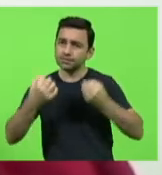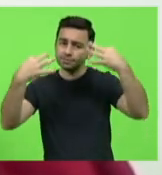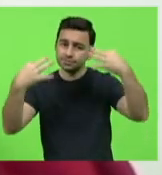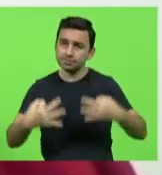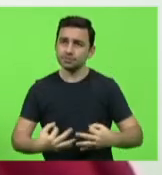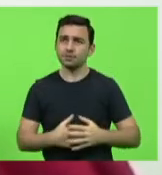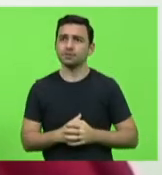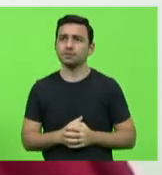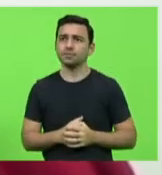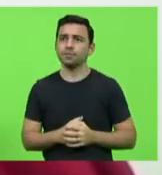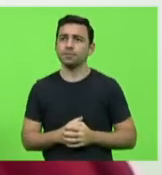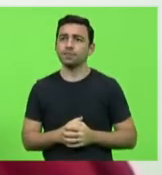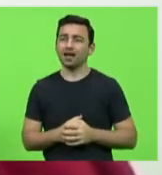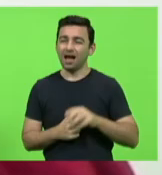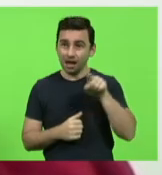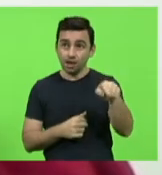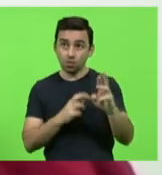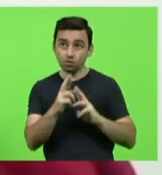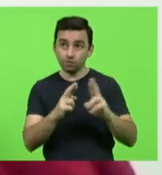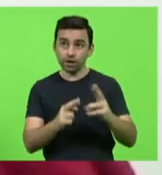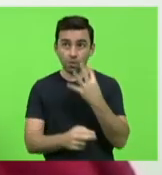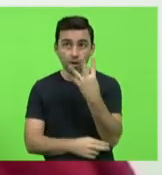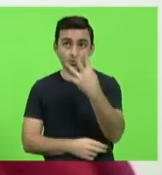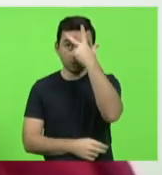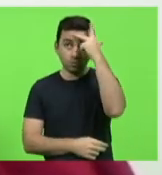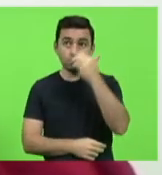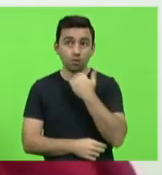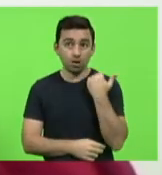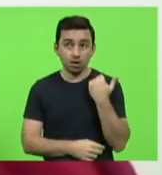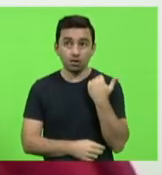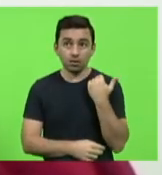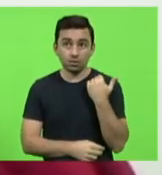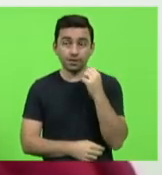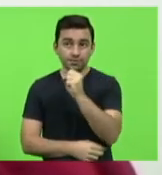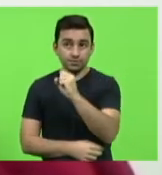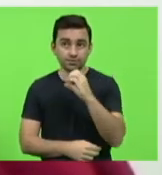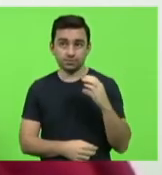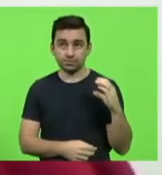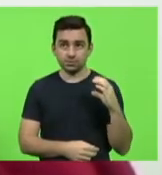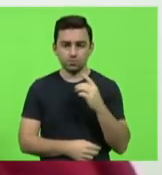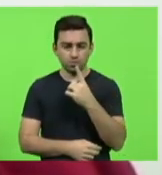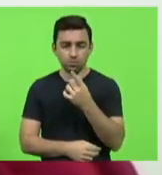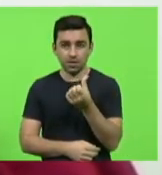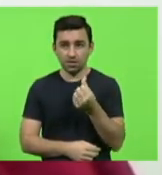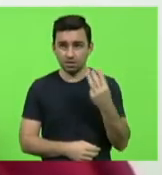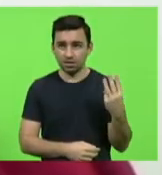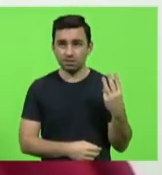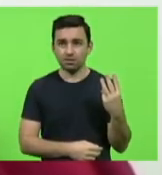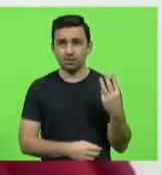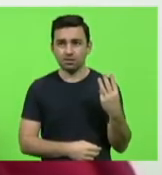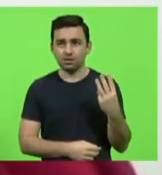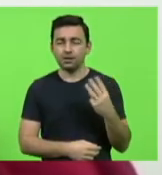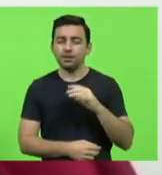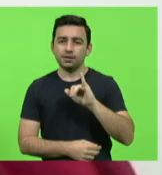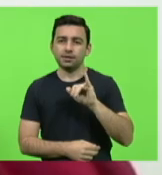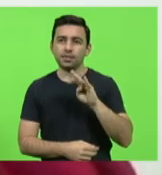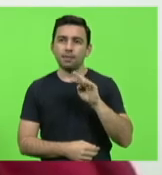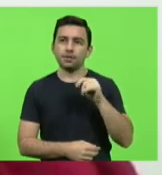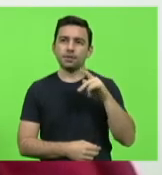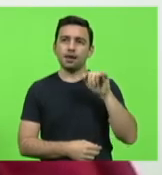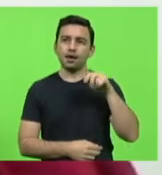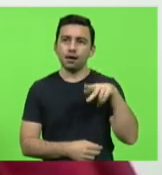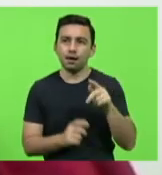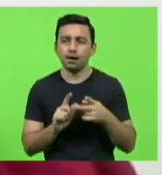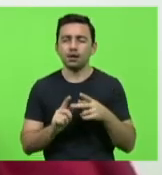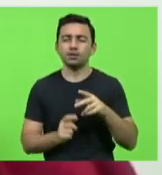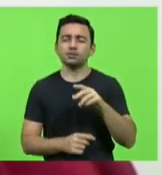hoje as quatro pessoas faleceram na SC 163 Itapiranga São Miguel do Oeste